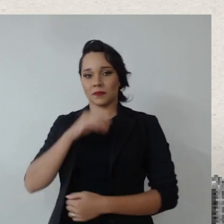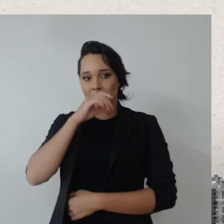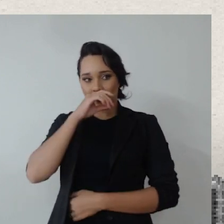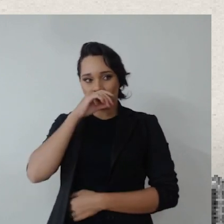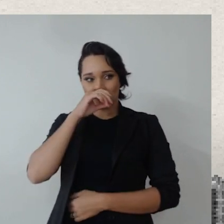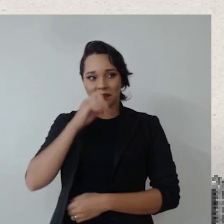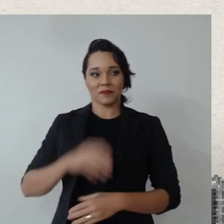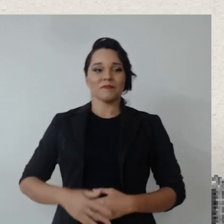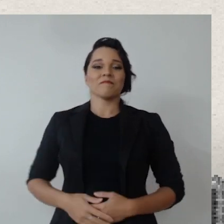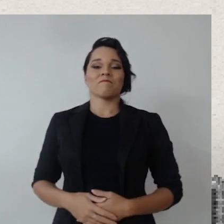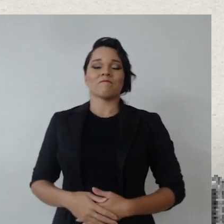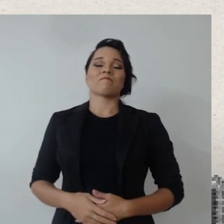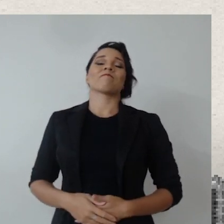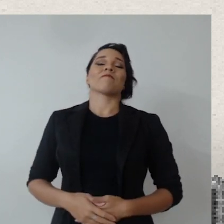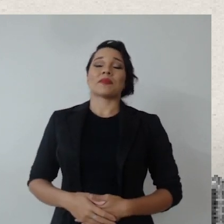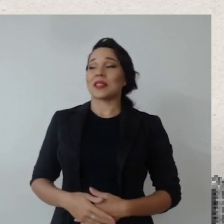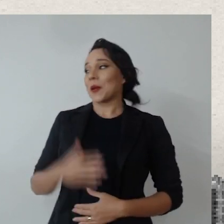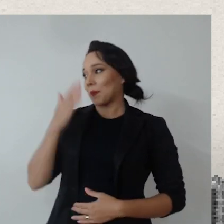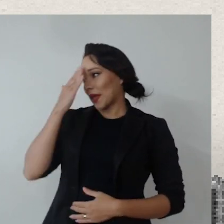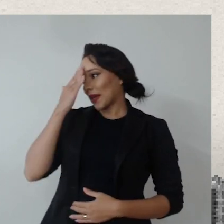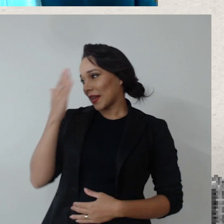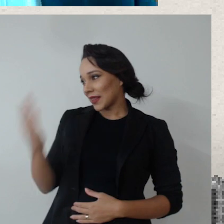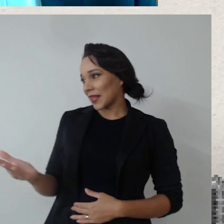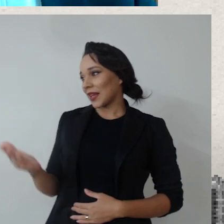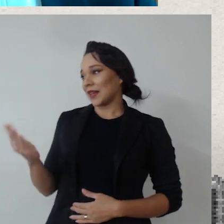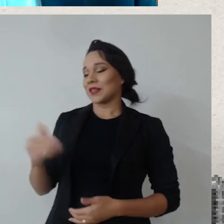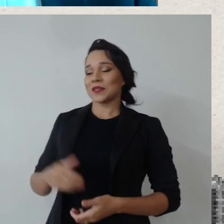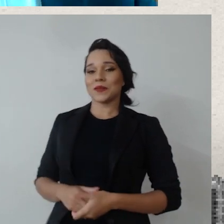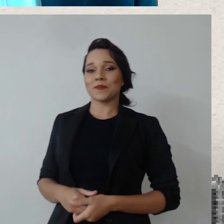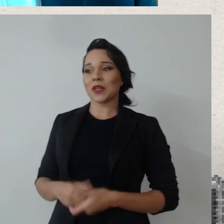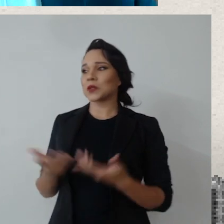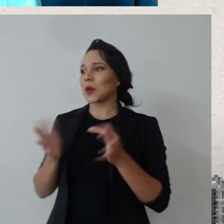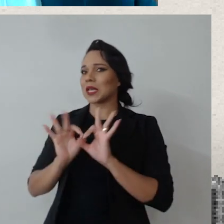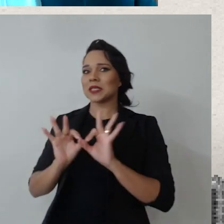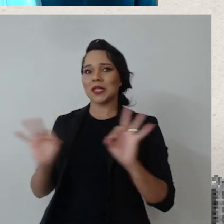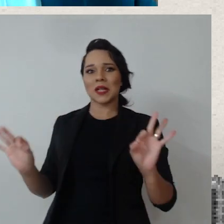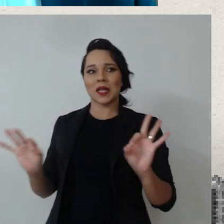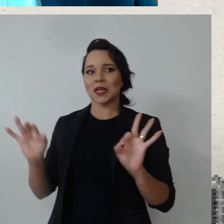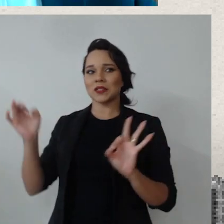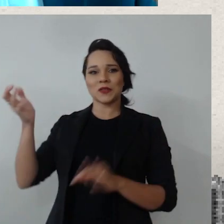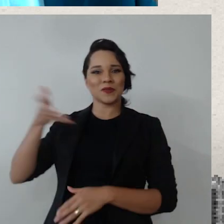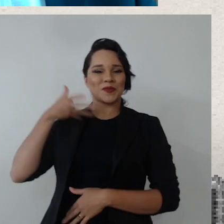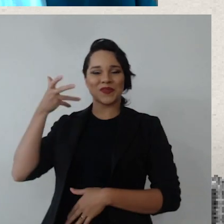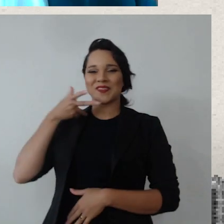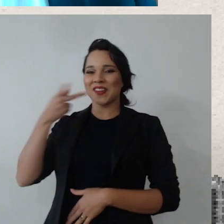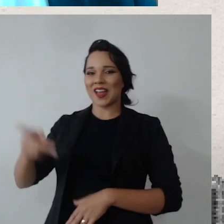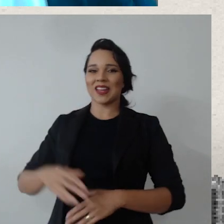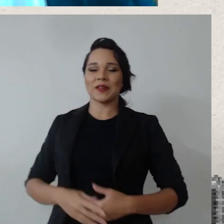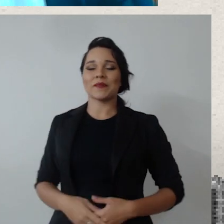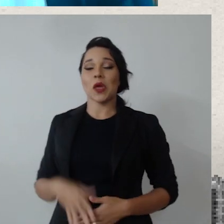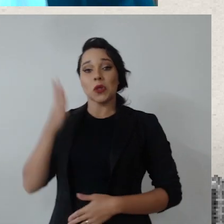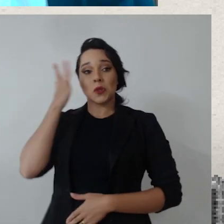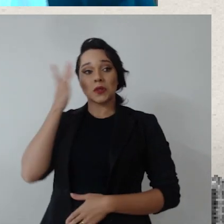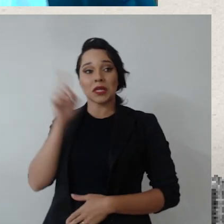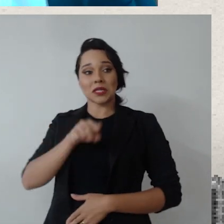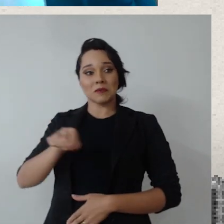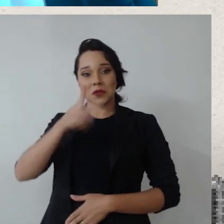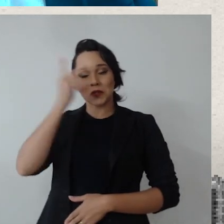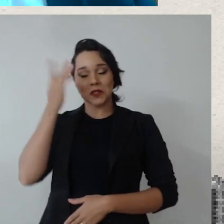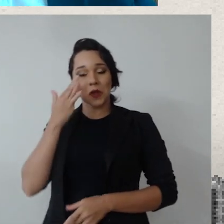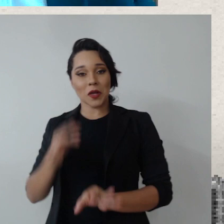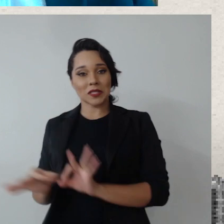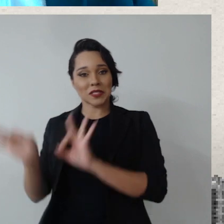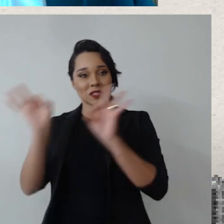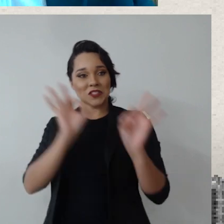Renato, agradeço, viu, a sua excelente explanação. Acredito, não sei se os colegas que